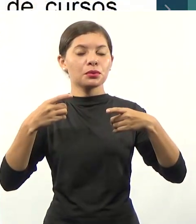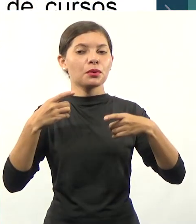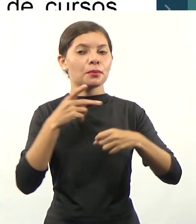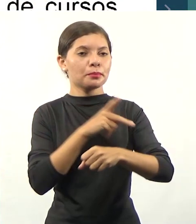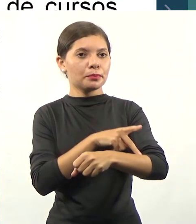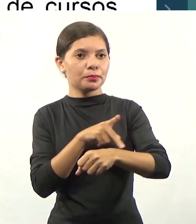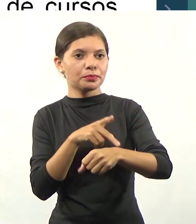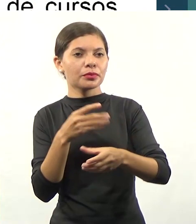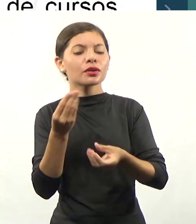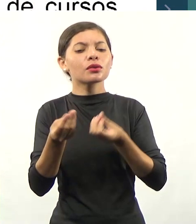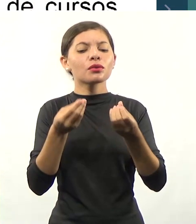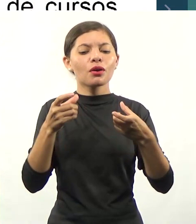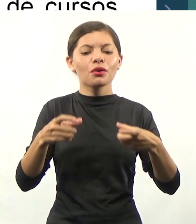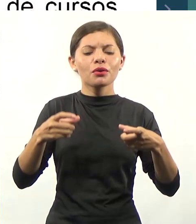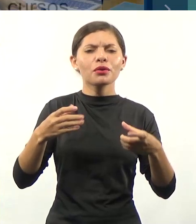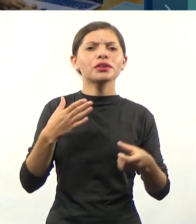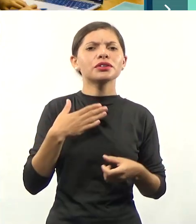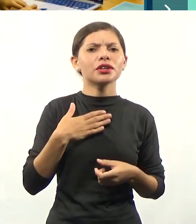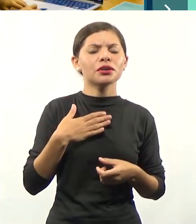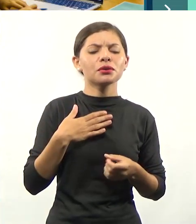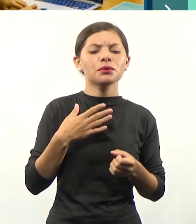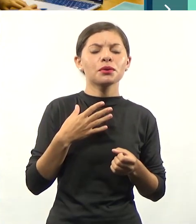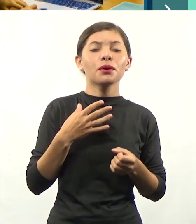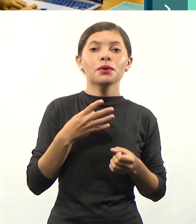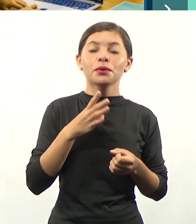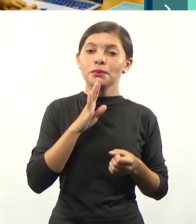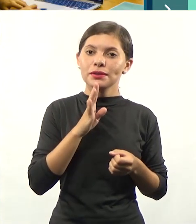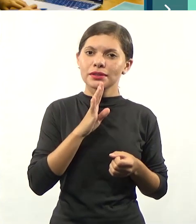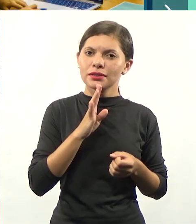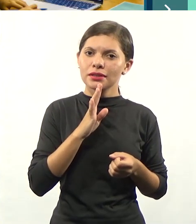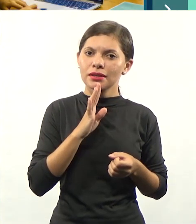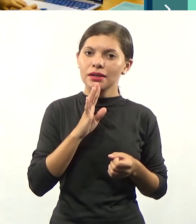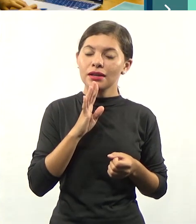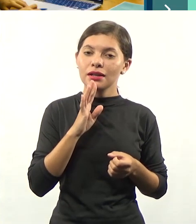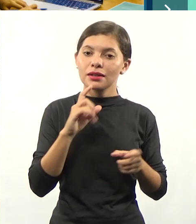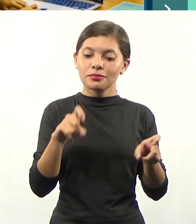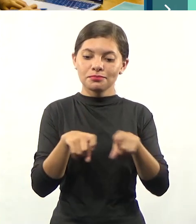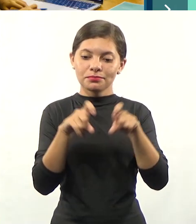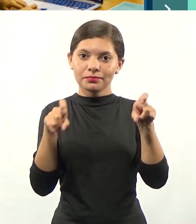sobre isso? Bom, você pode saber sobre isso lá no site